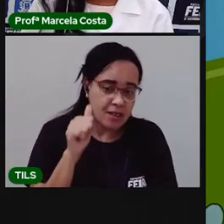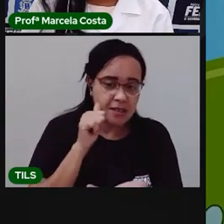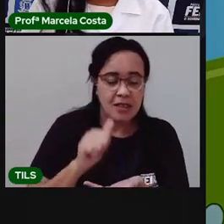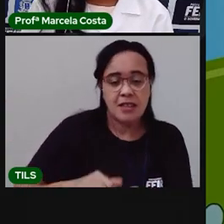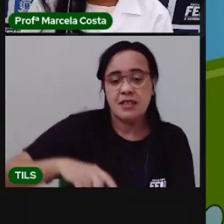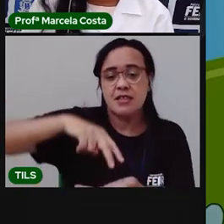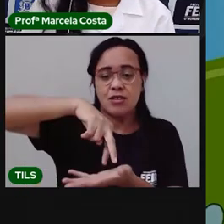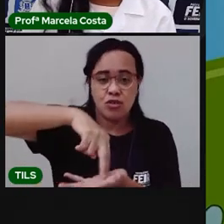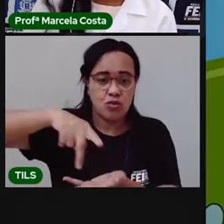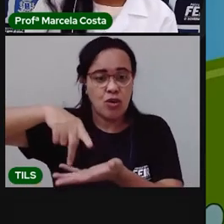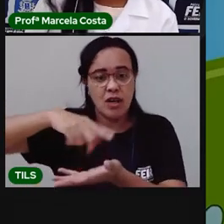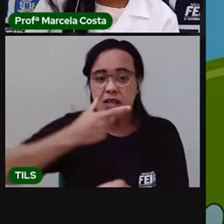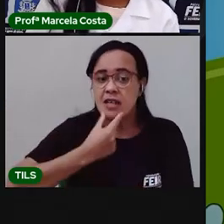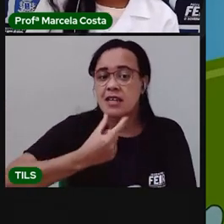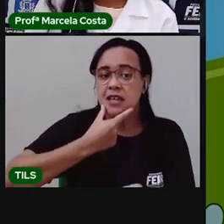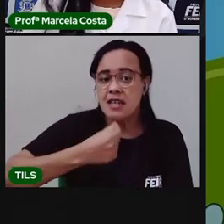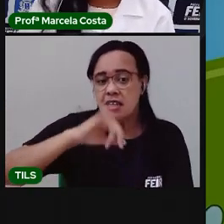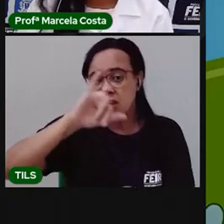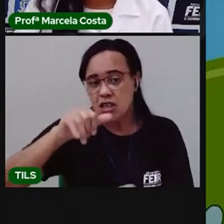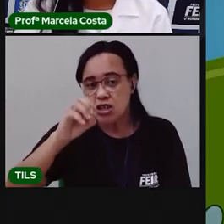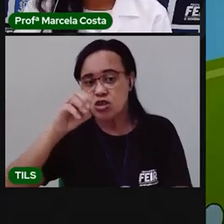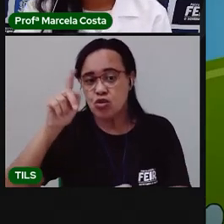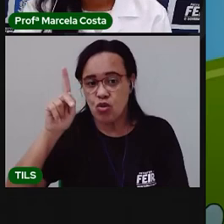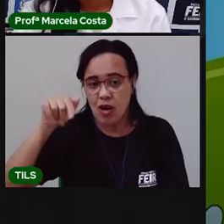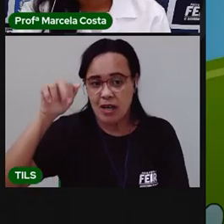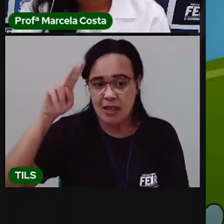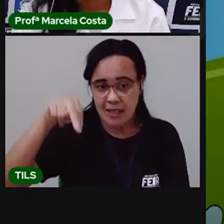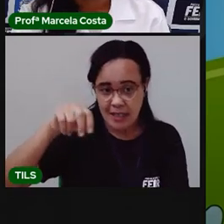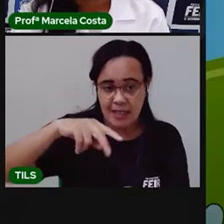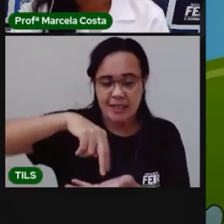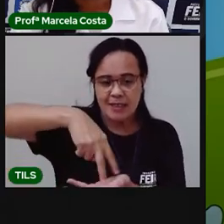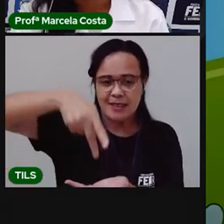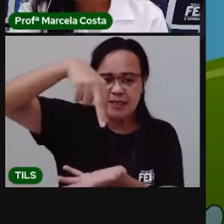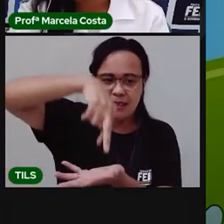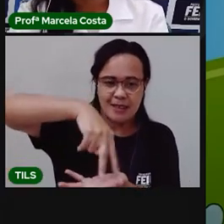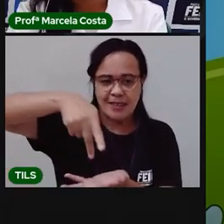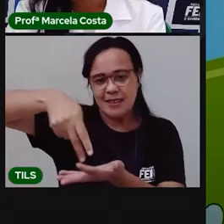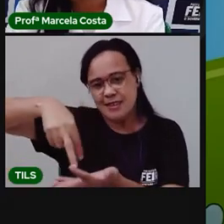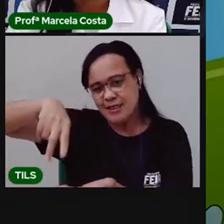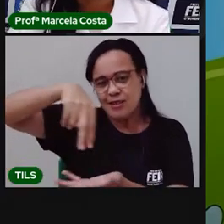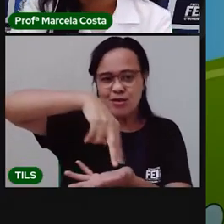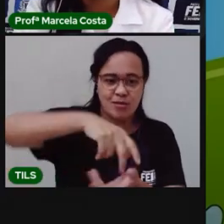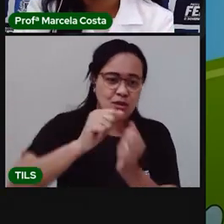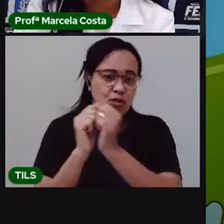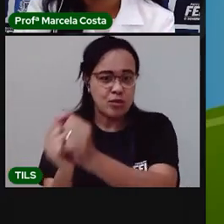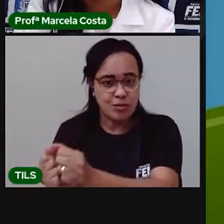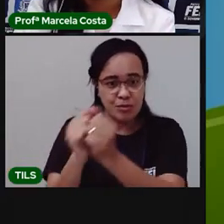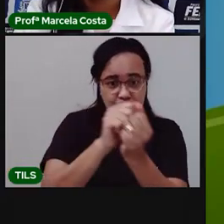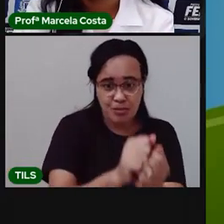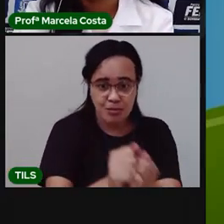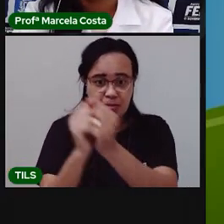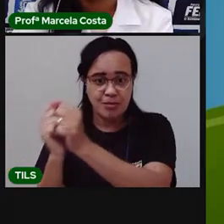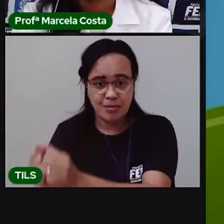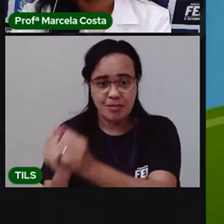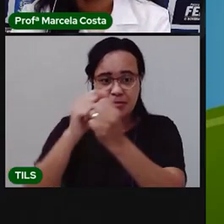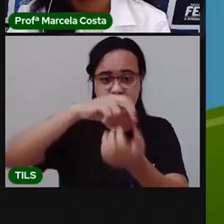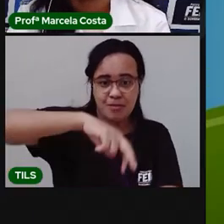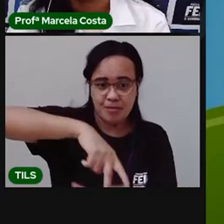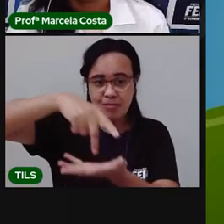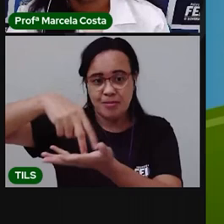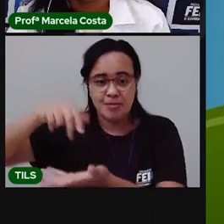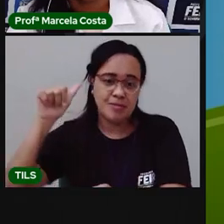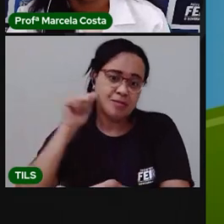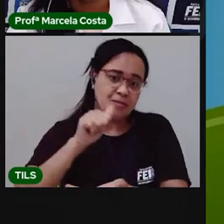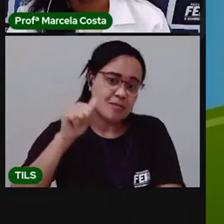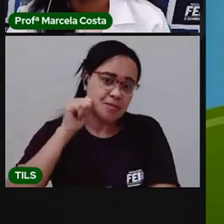carata. Sou Joaquim, diriquim, patrê, mató, carata, brossando com caraca, com a maricó,